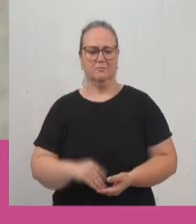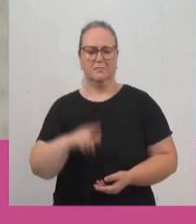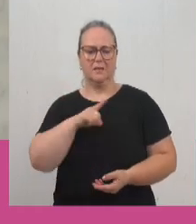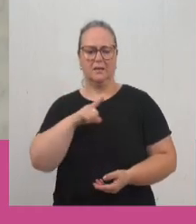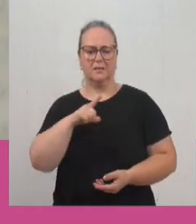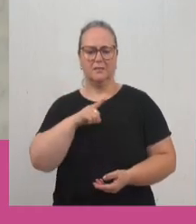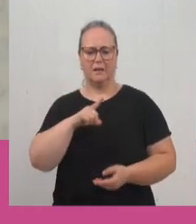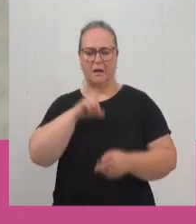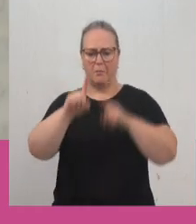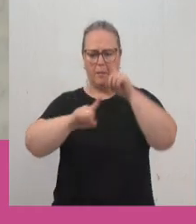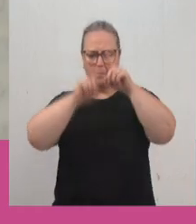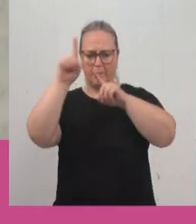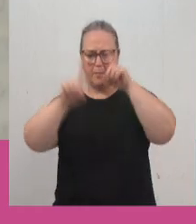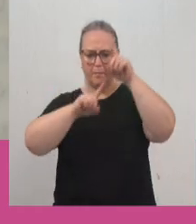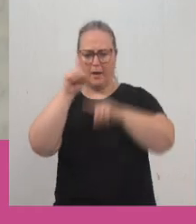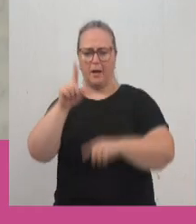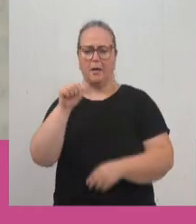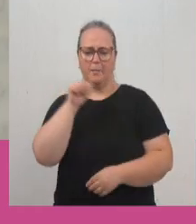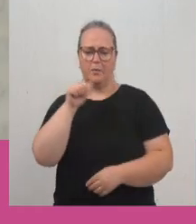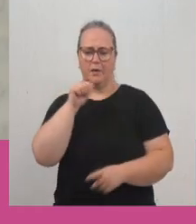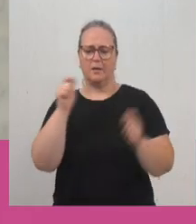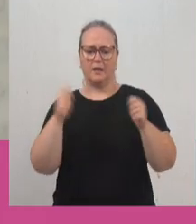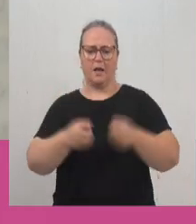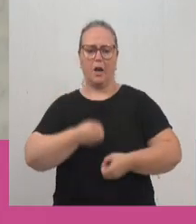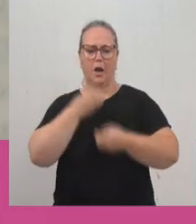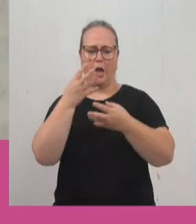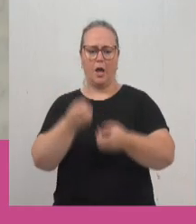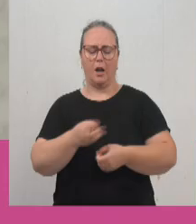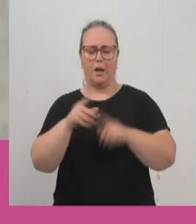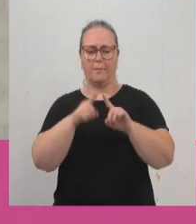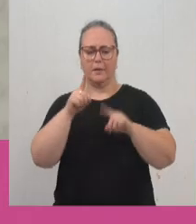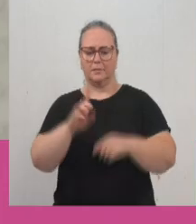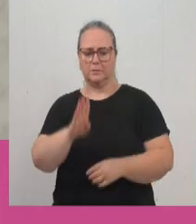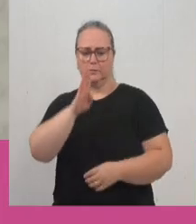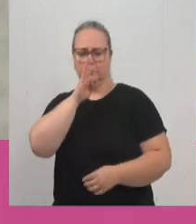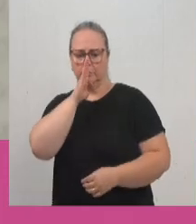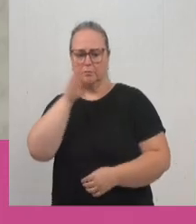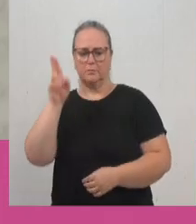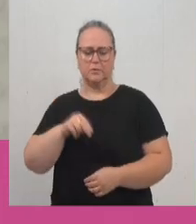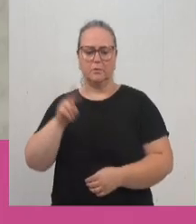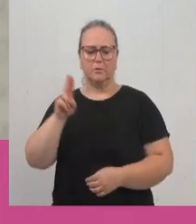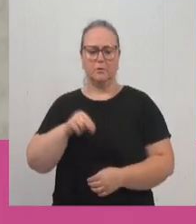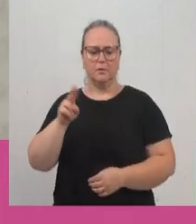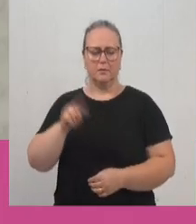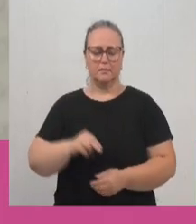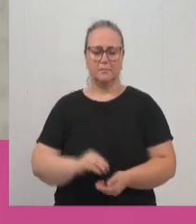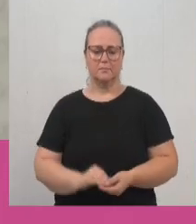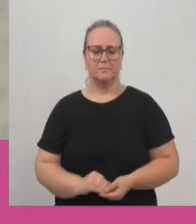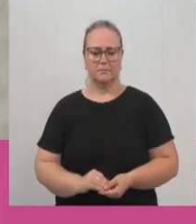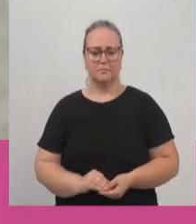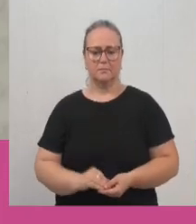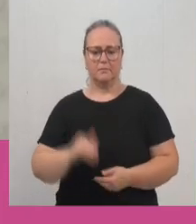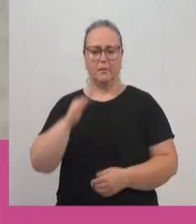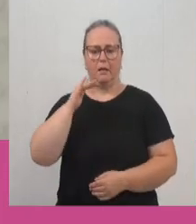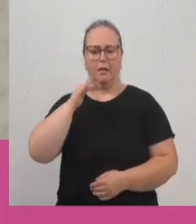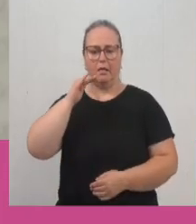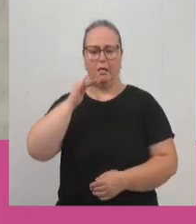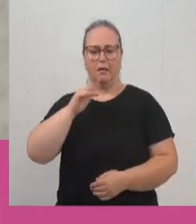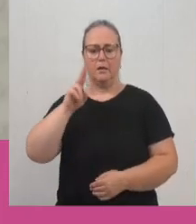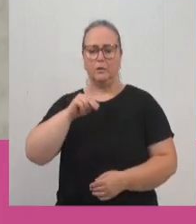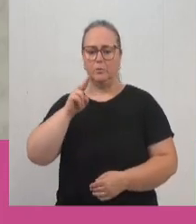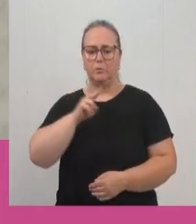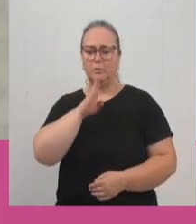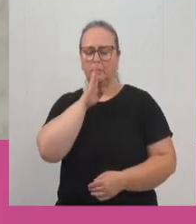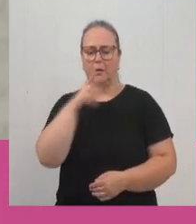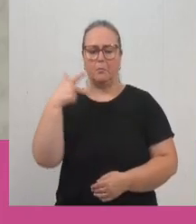Há mil invenções para fazer as mulheres falarem. Nenhuma delas para as fazer calar. A língua da mulher não cala nem